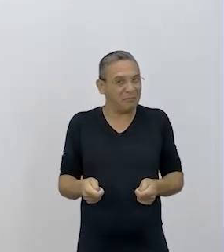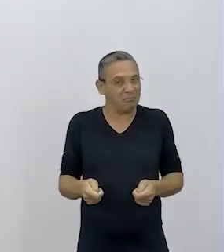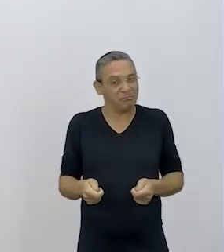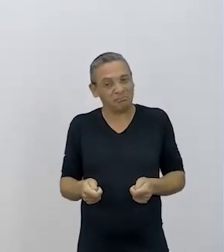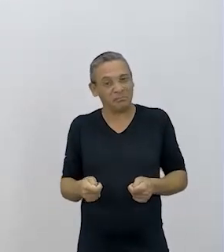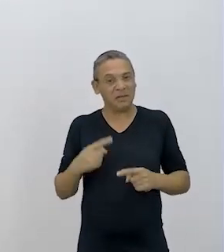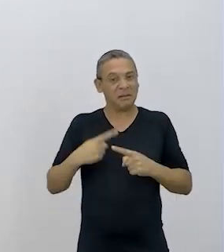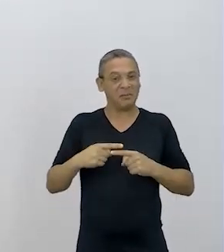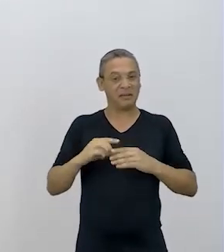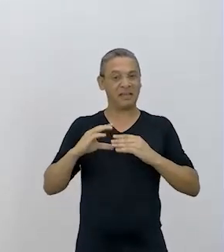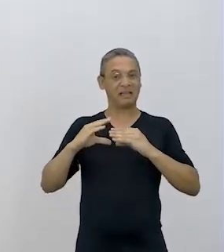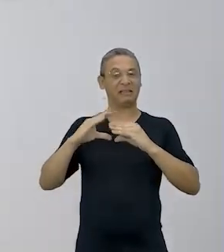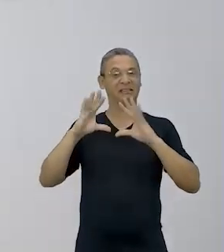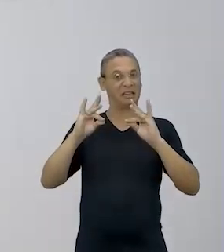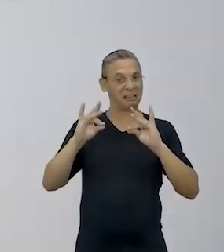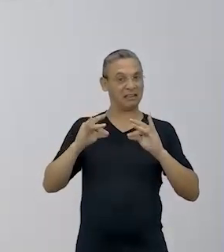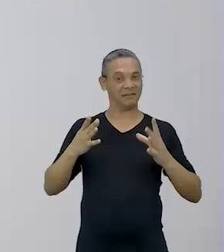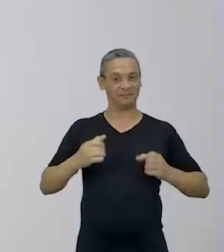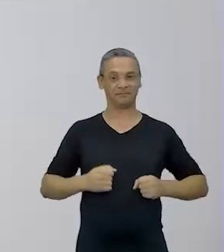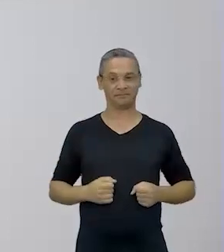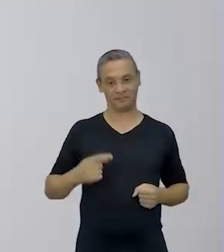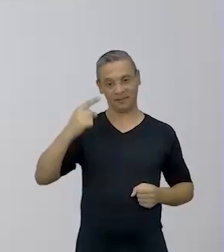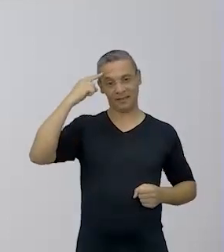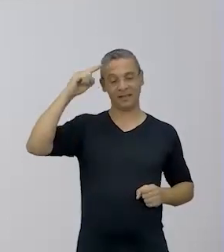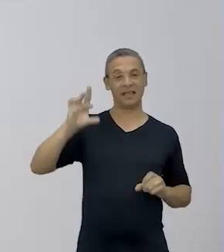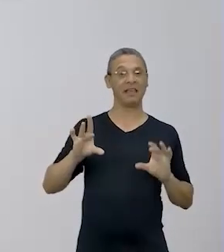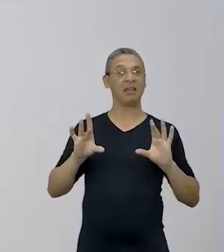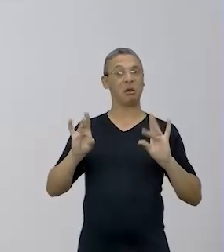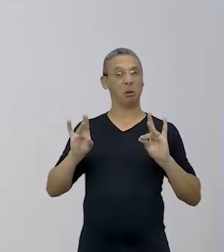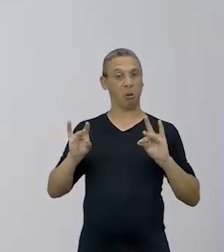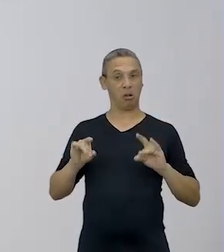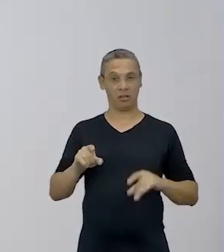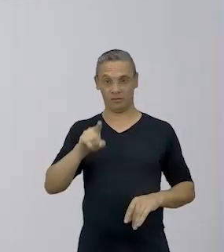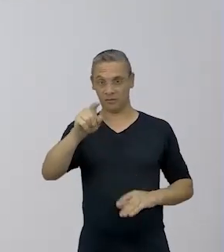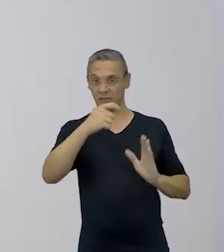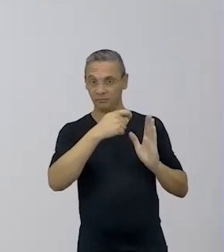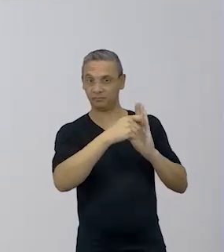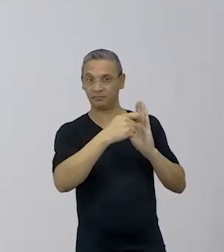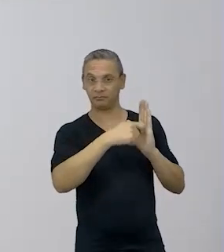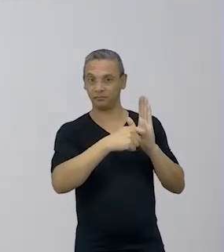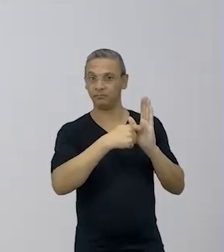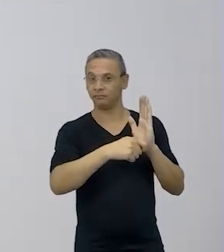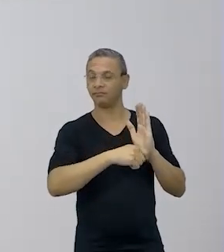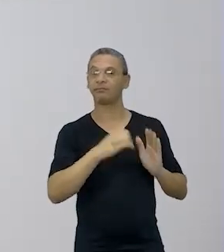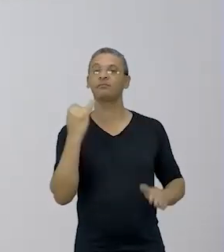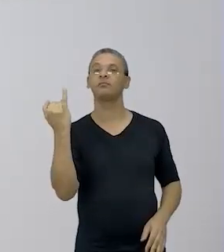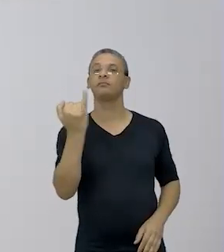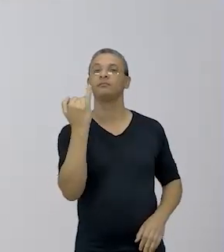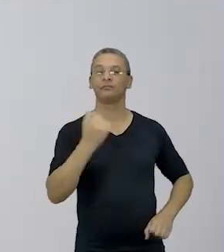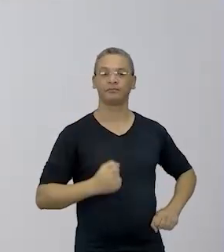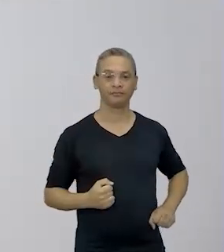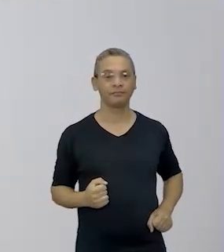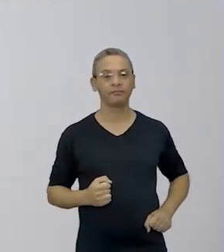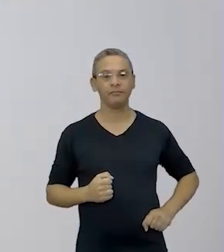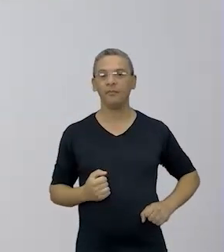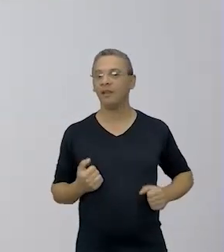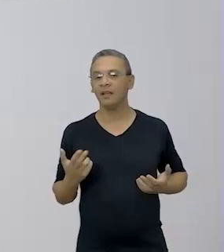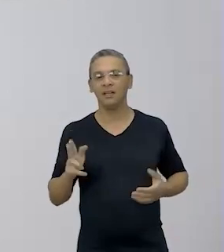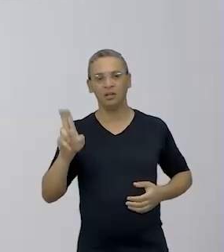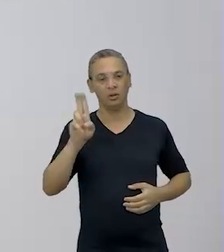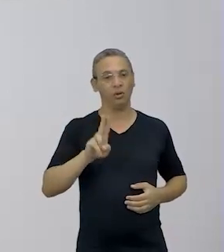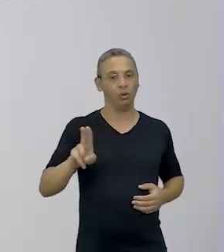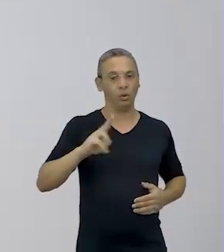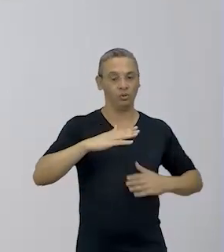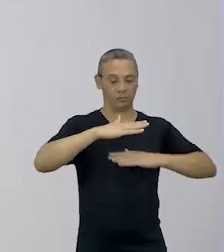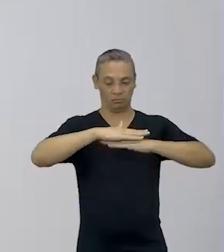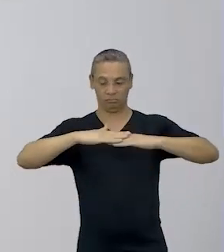deve ser resistente também. E eu acho que essa ideia da cola, você, ó, anota no seu caderno aí uma coisa que é muito interessante. A gente não está utilizando